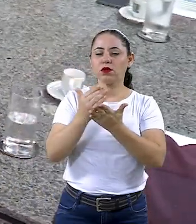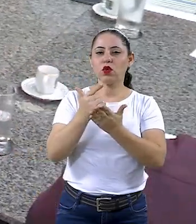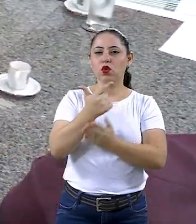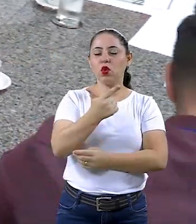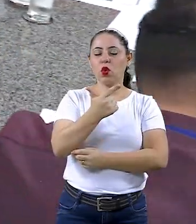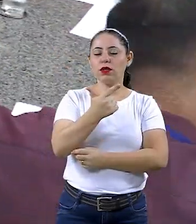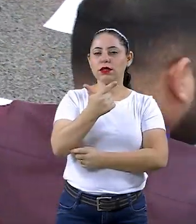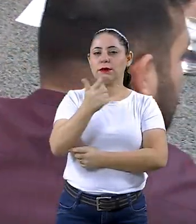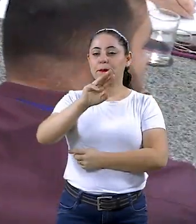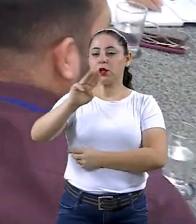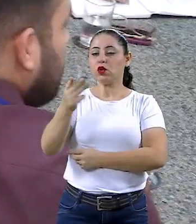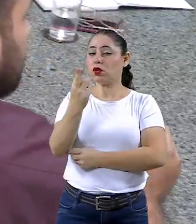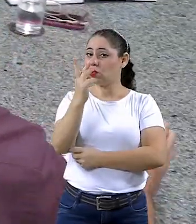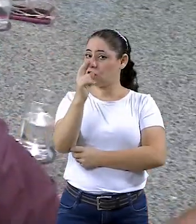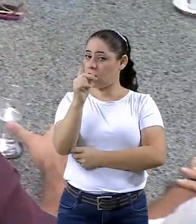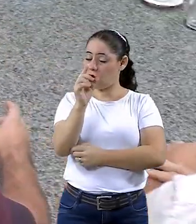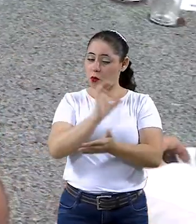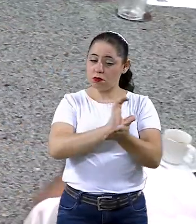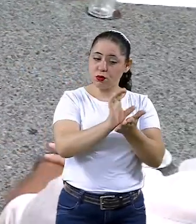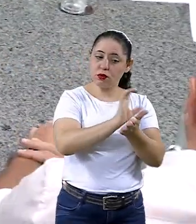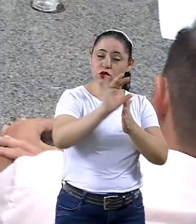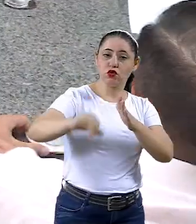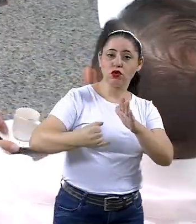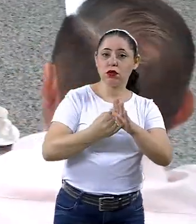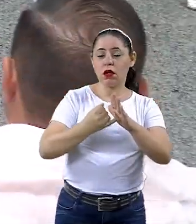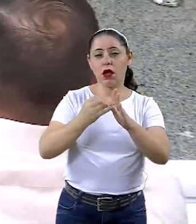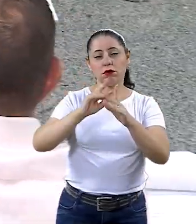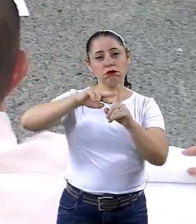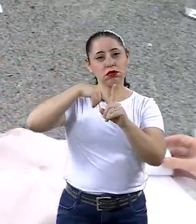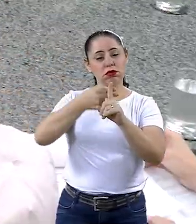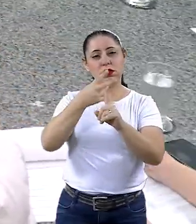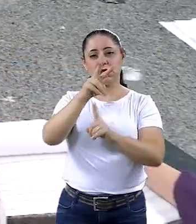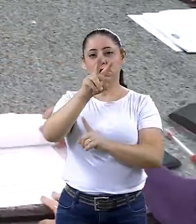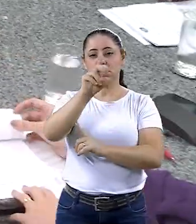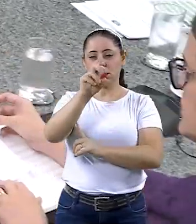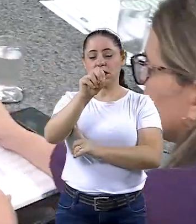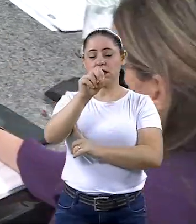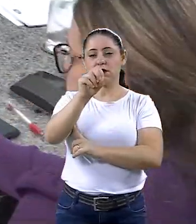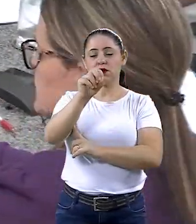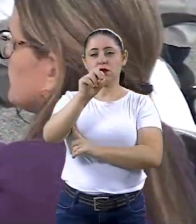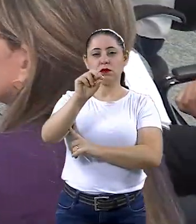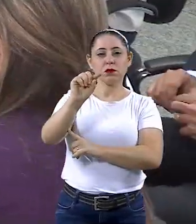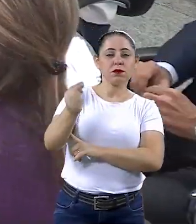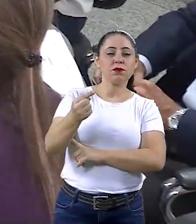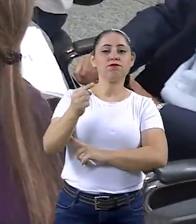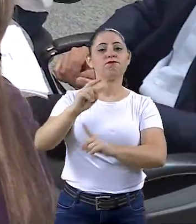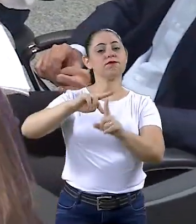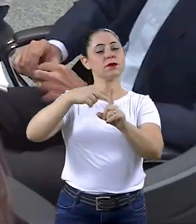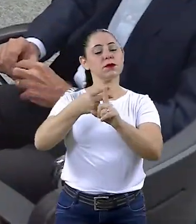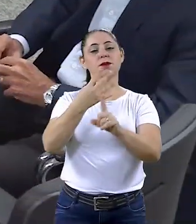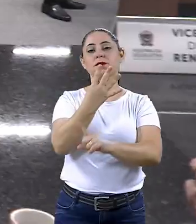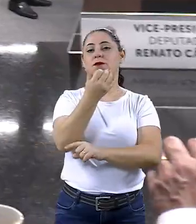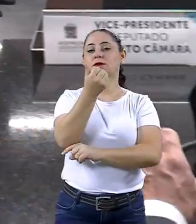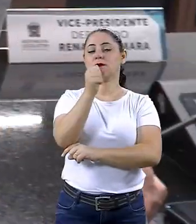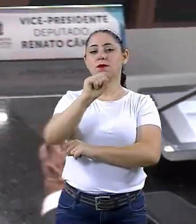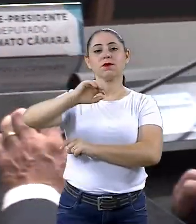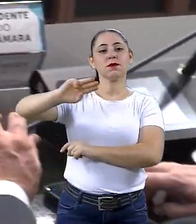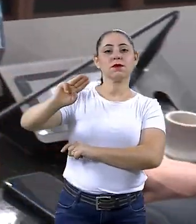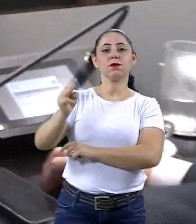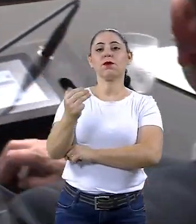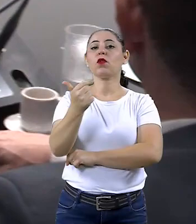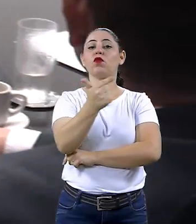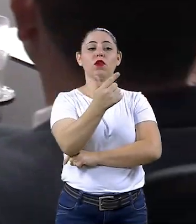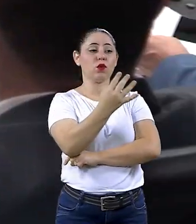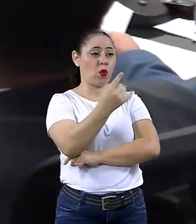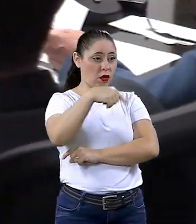passou a receber R$ 2 milhões em recursos para emendas, um incremento de R$ 500 mil a mais, totalizando